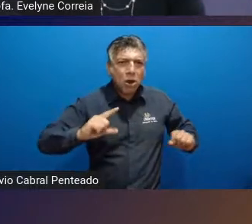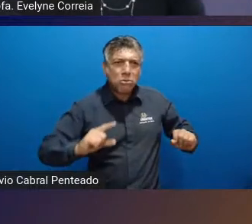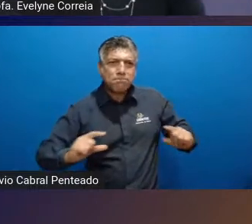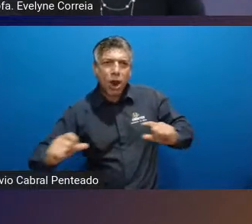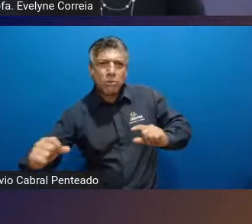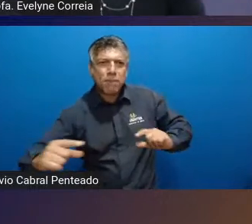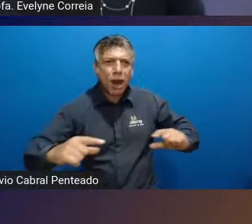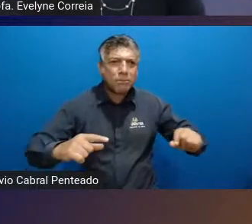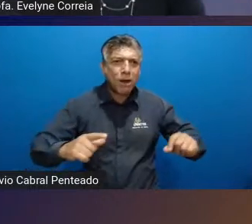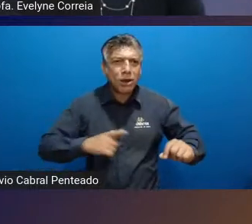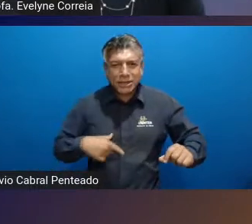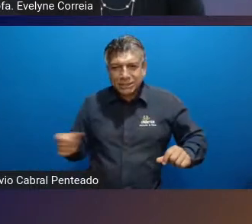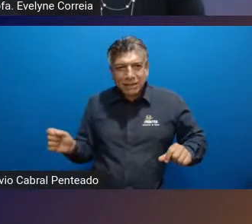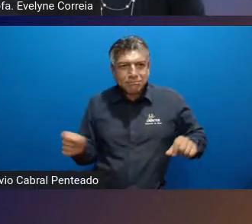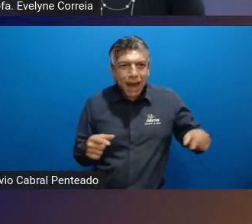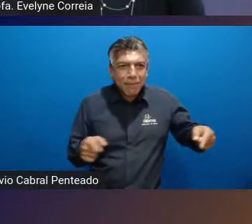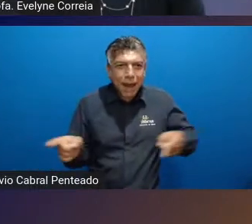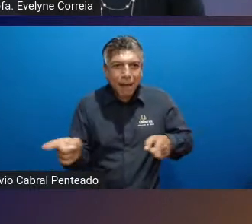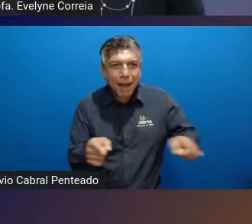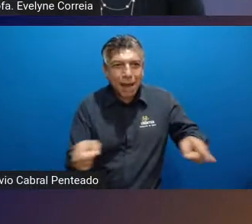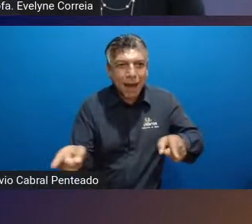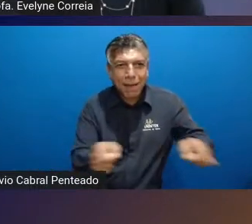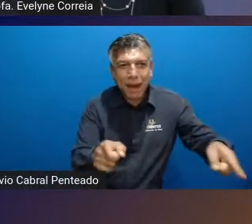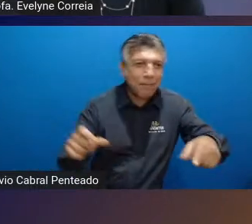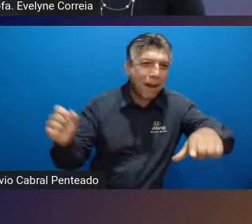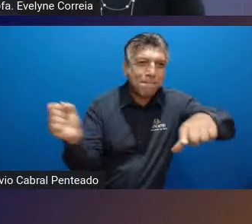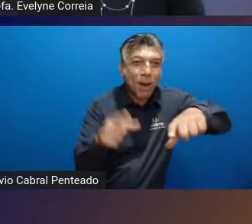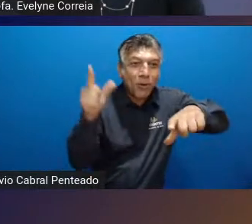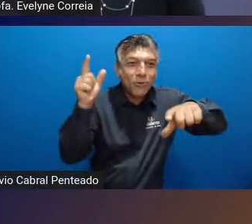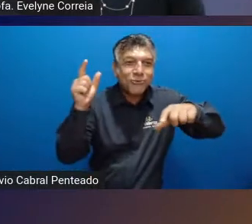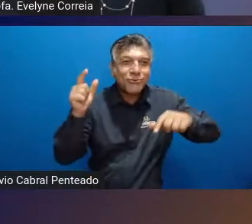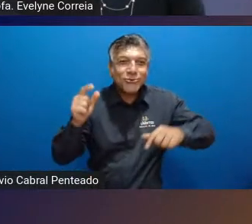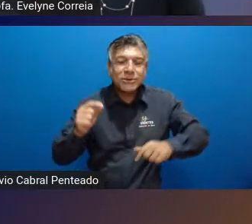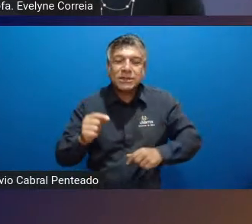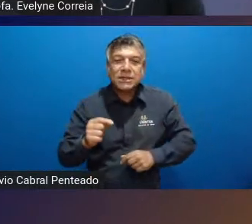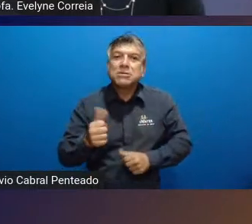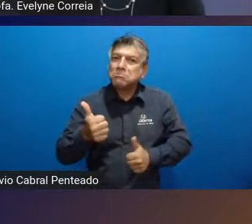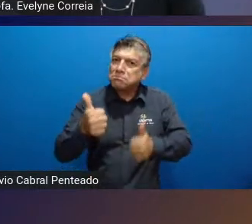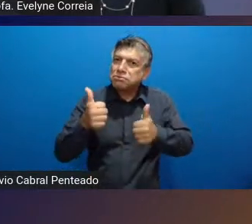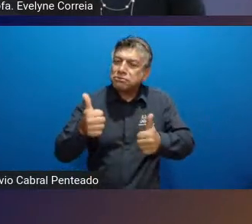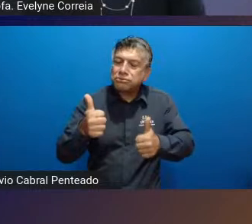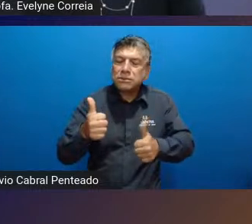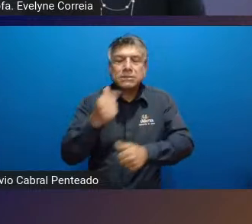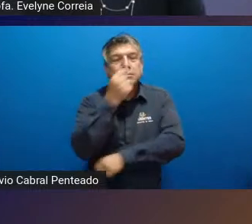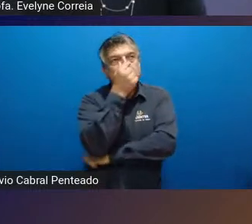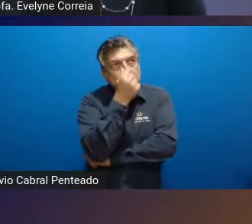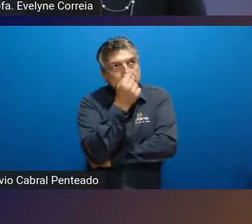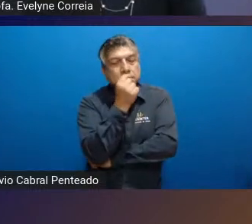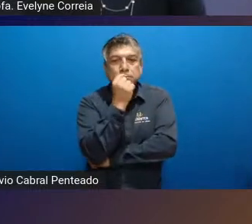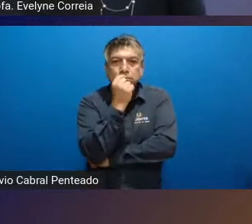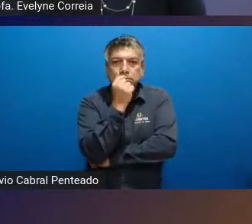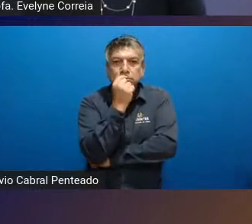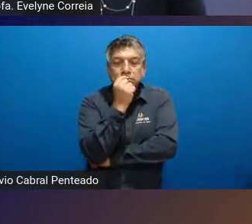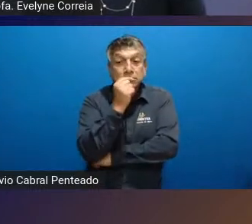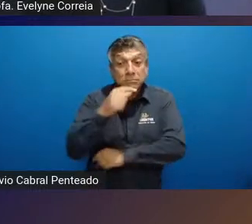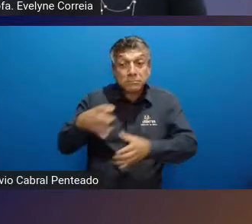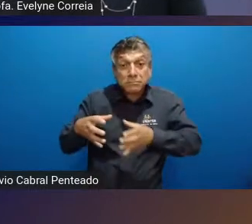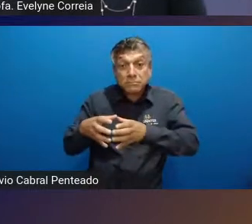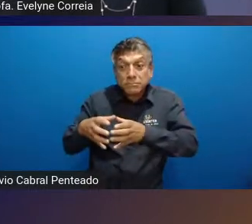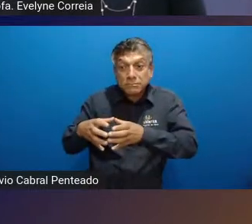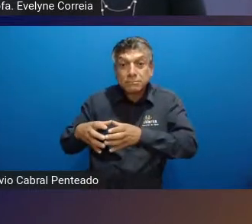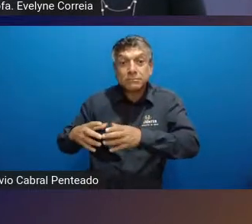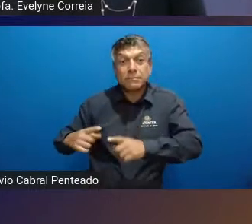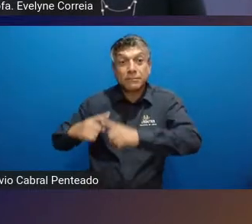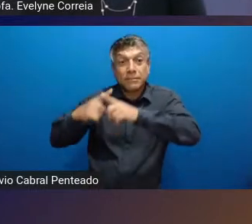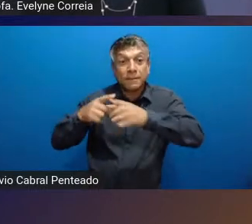tic-tac e não sei o que e tal então com isso também é é os clubes e as